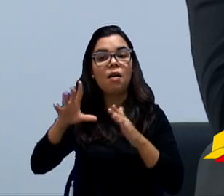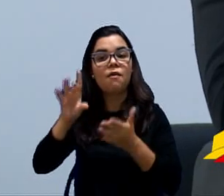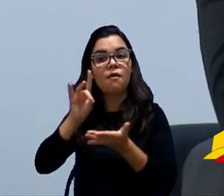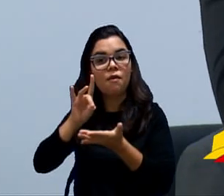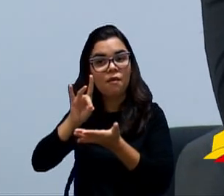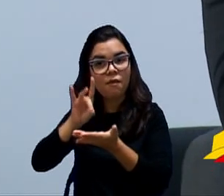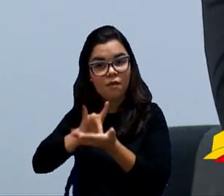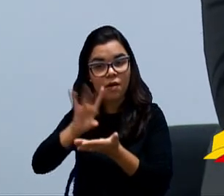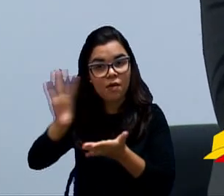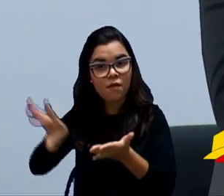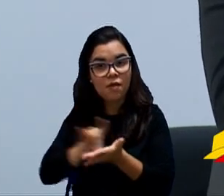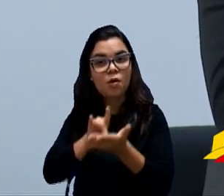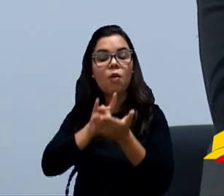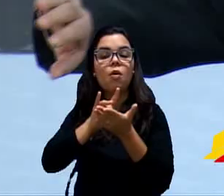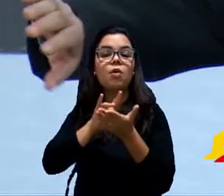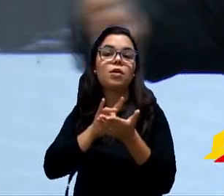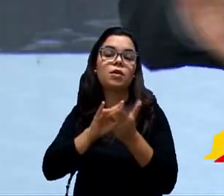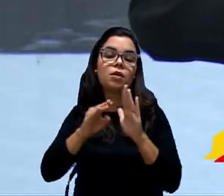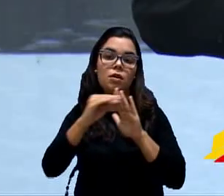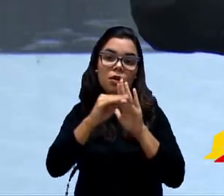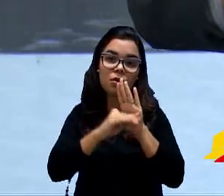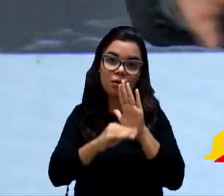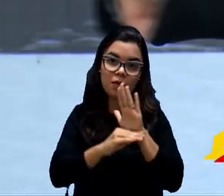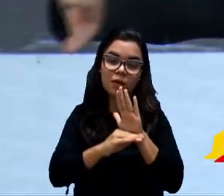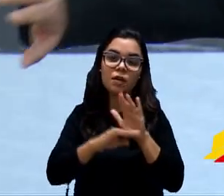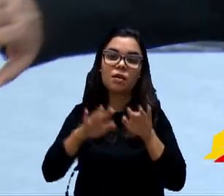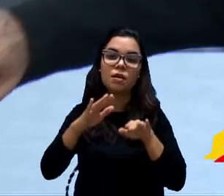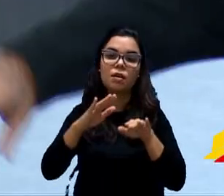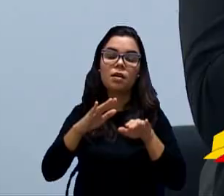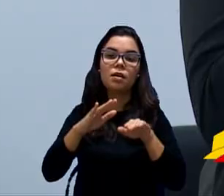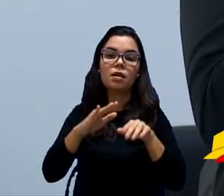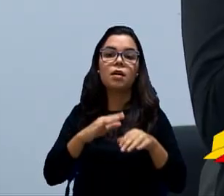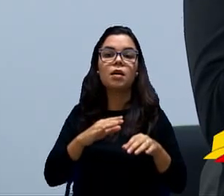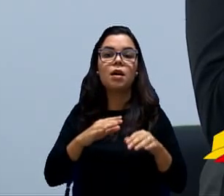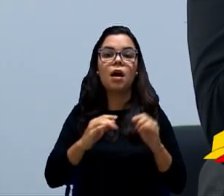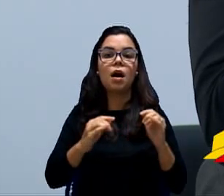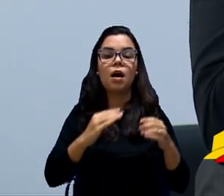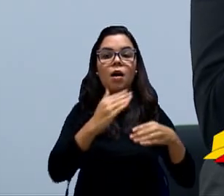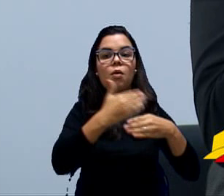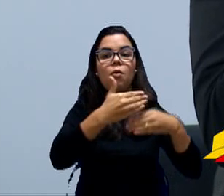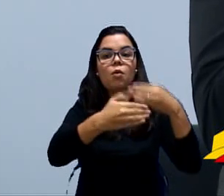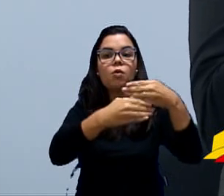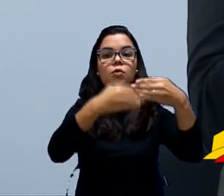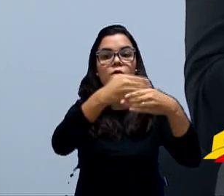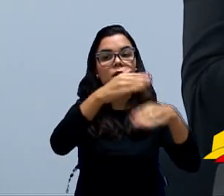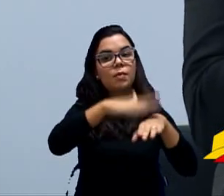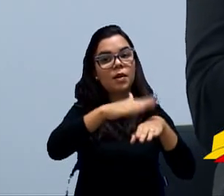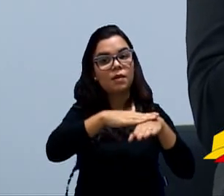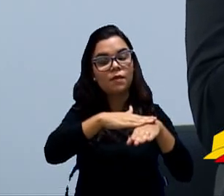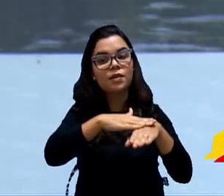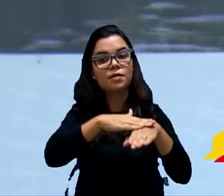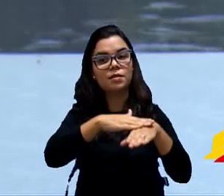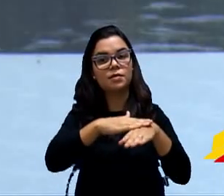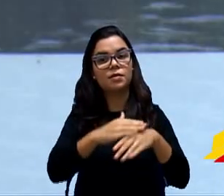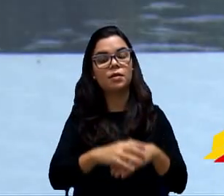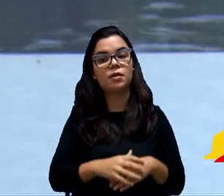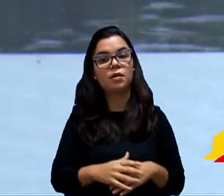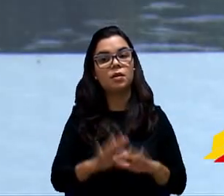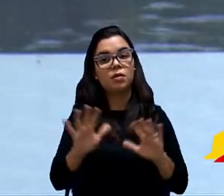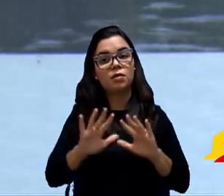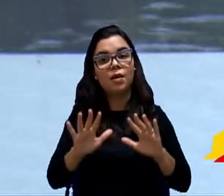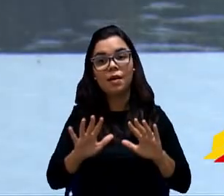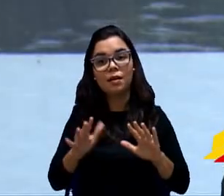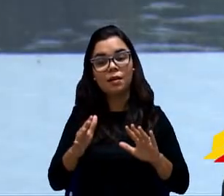que a construtora tem que fazer. Eu sei, ele está à parte. Nós subentendemos que está à parte. Eu, o senhor... é que nós subentendemos,